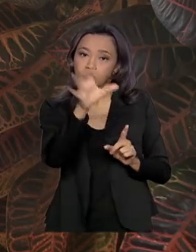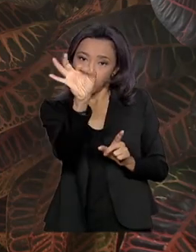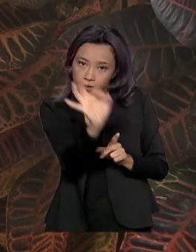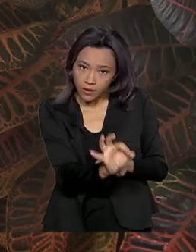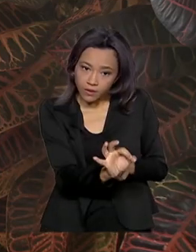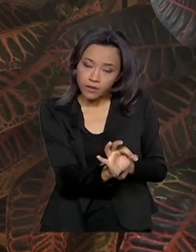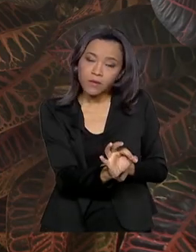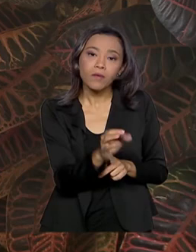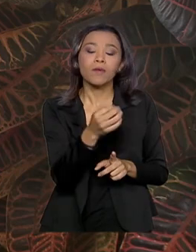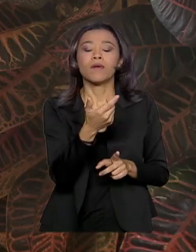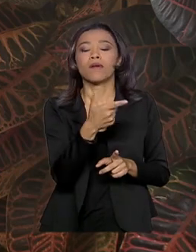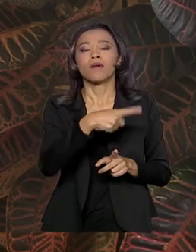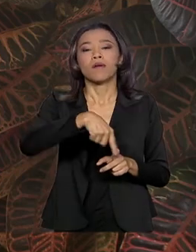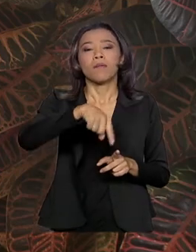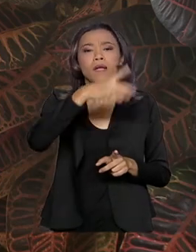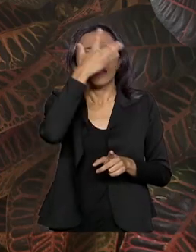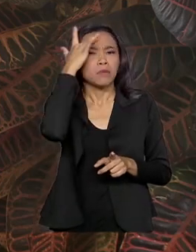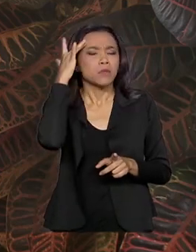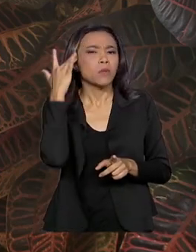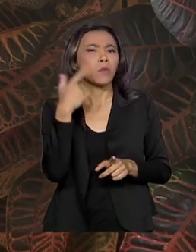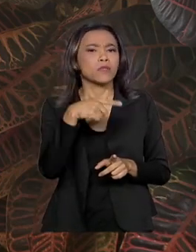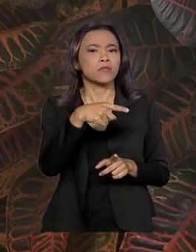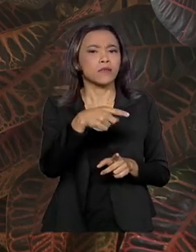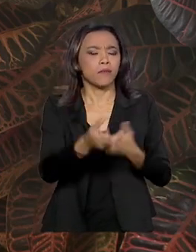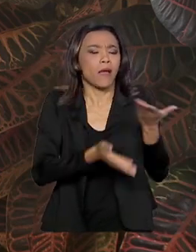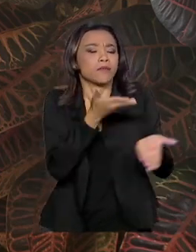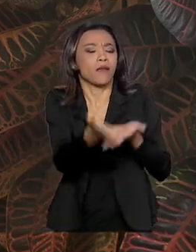para o contribuinte individual que presta serviço a empresas.